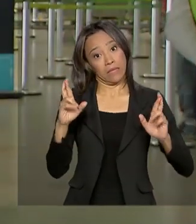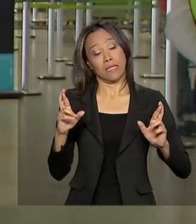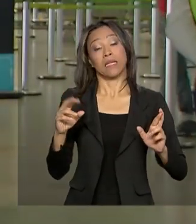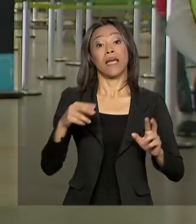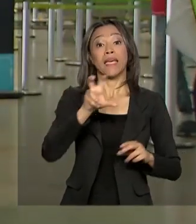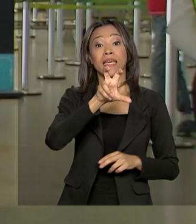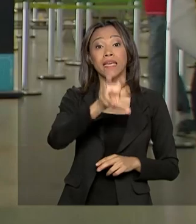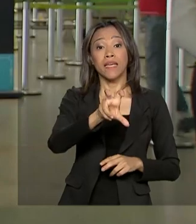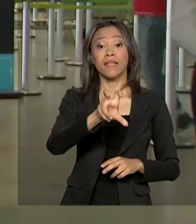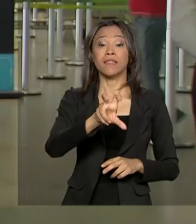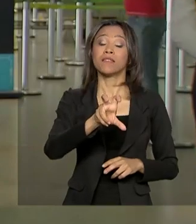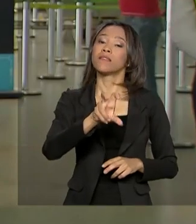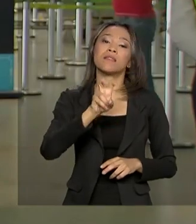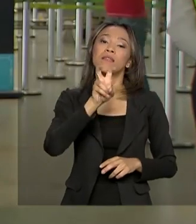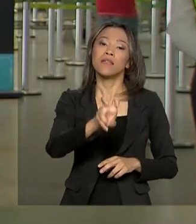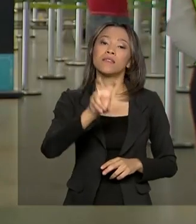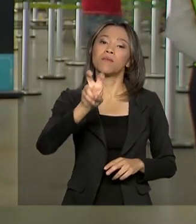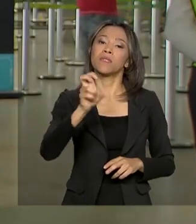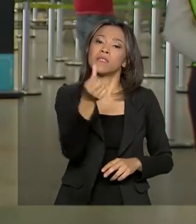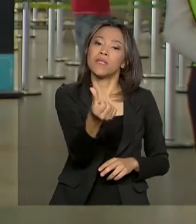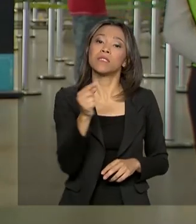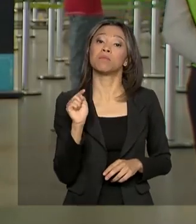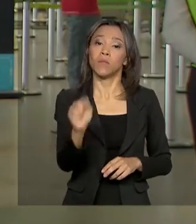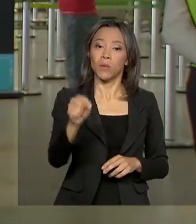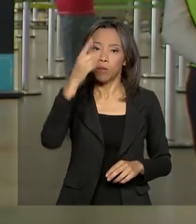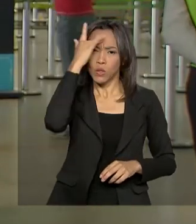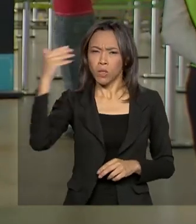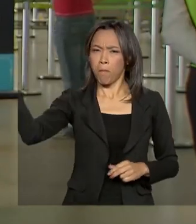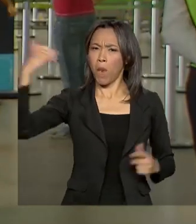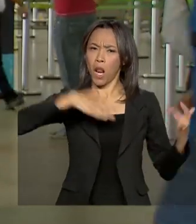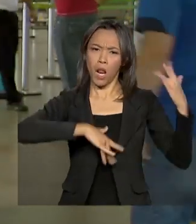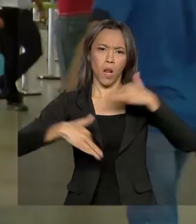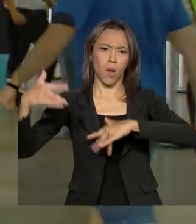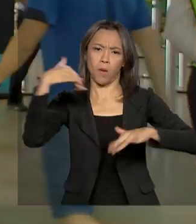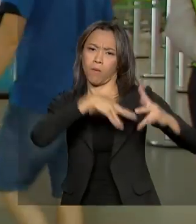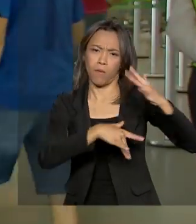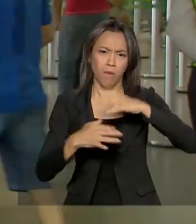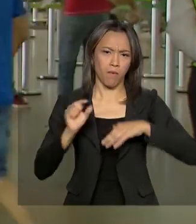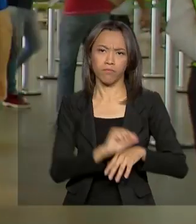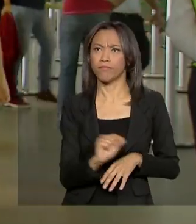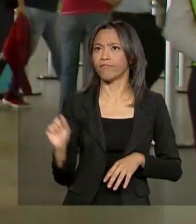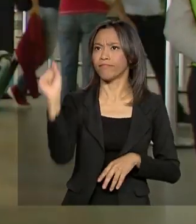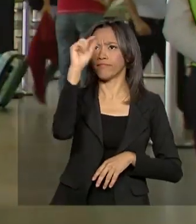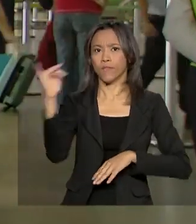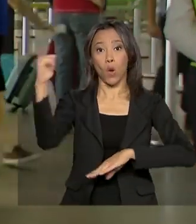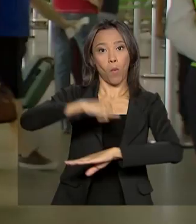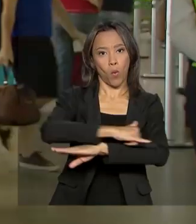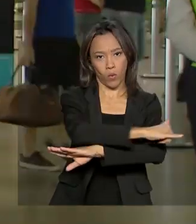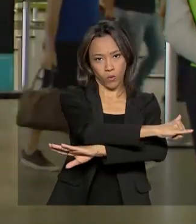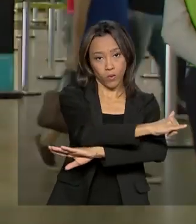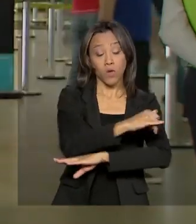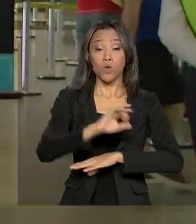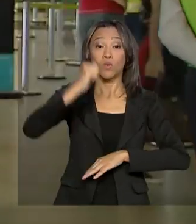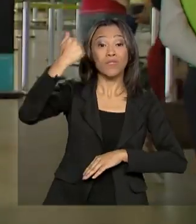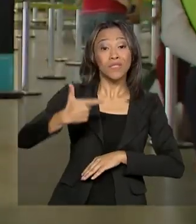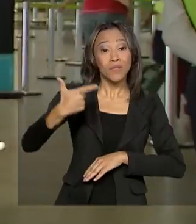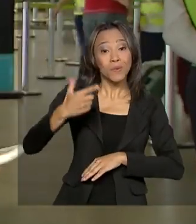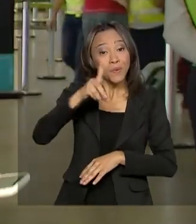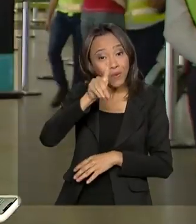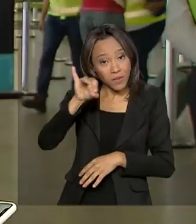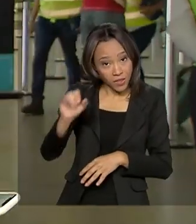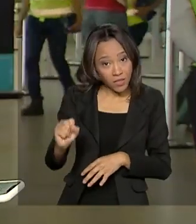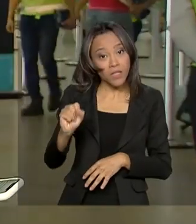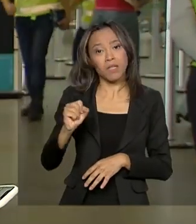556 mil pessoas circulando nesses terminais. O segundo dia com maior movimento,